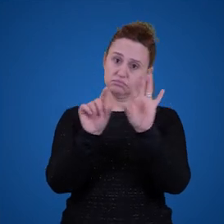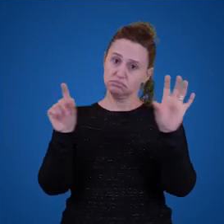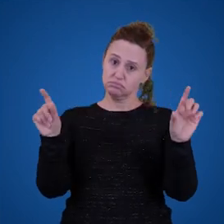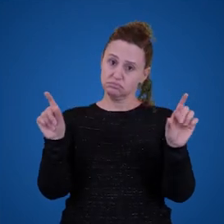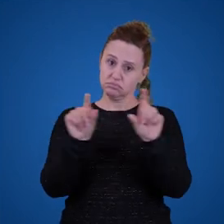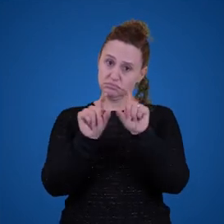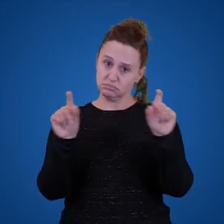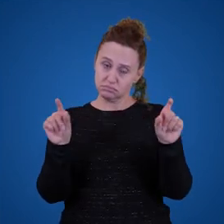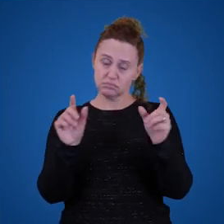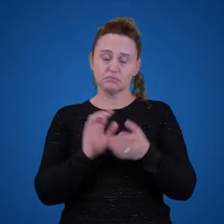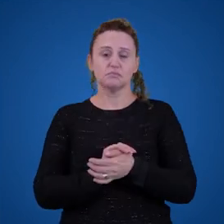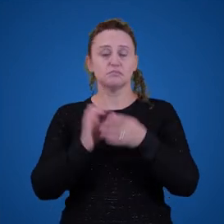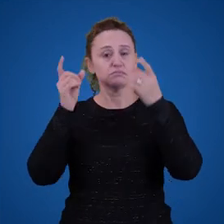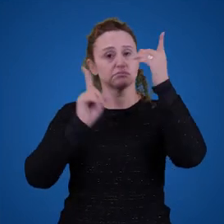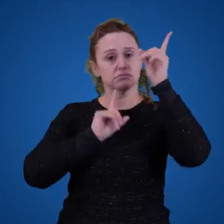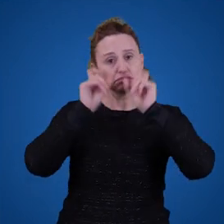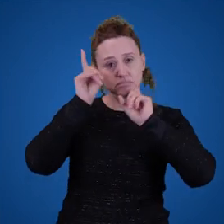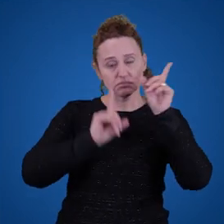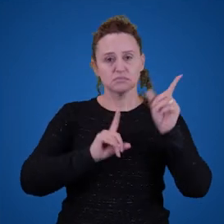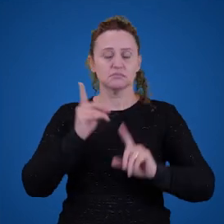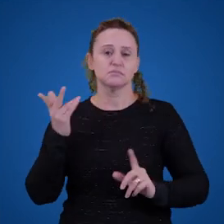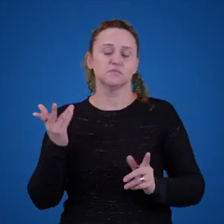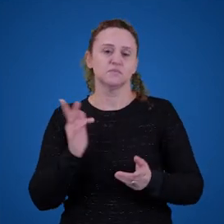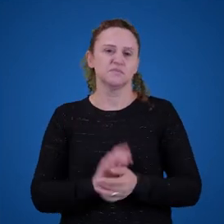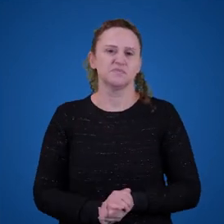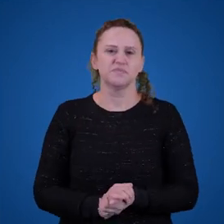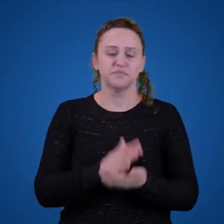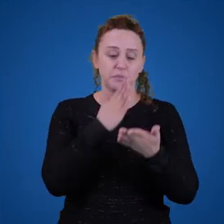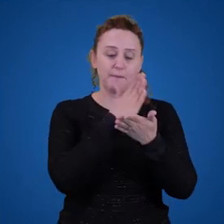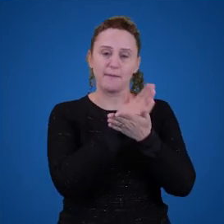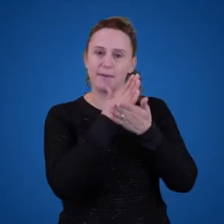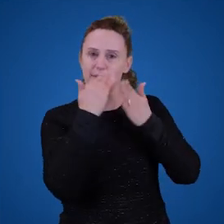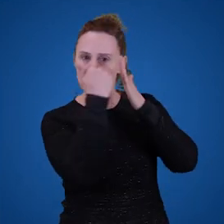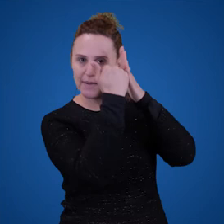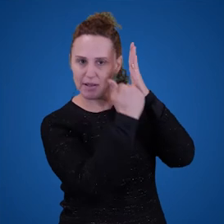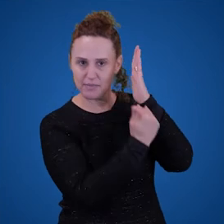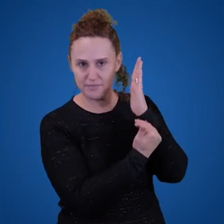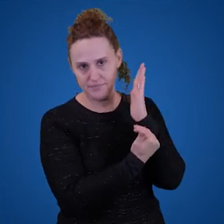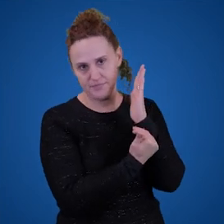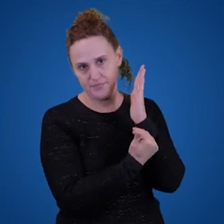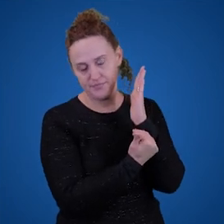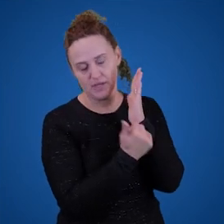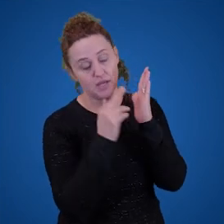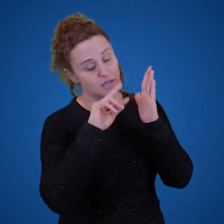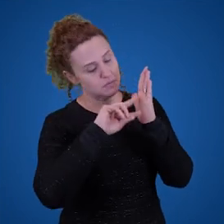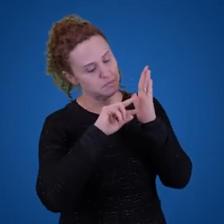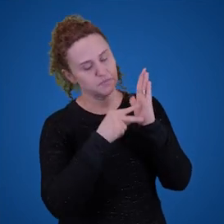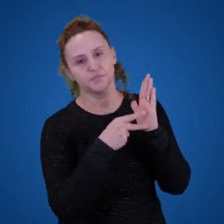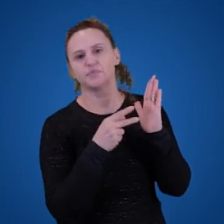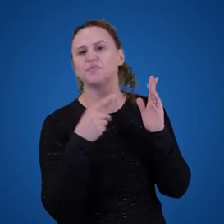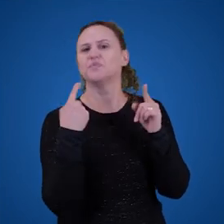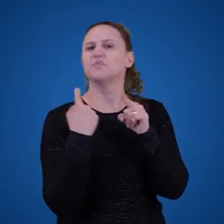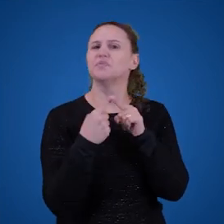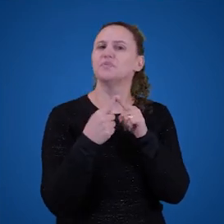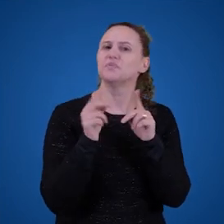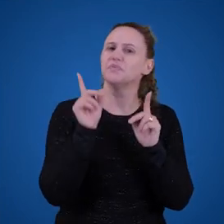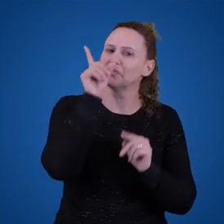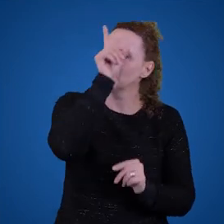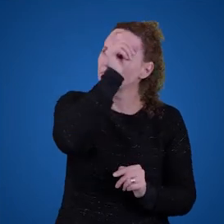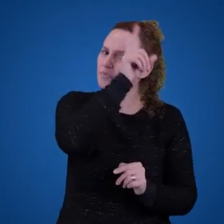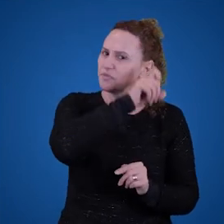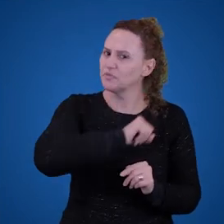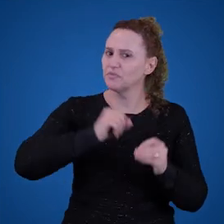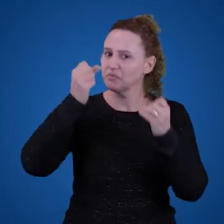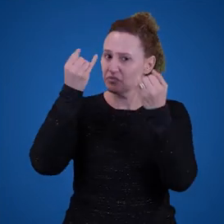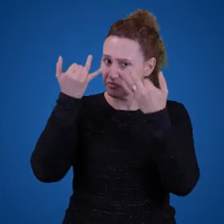Assim também vai sendo significado. Porque é difícil explicar o significado de uma linguagem toda. Afinal de contas,